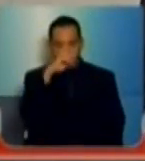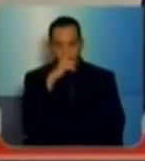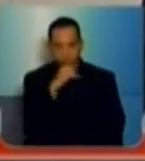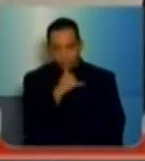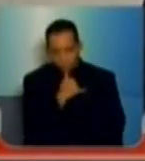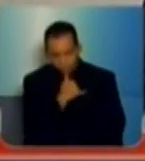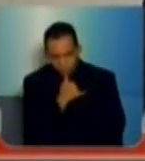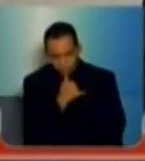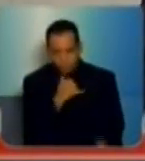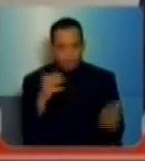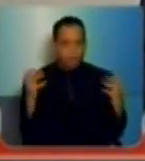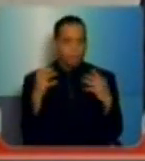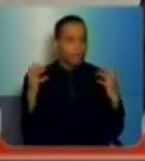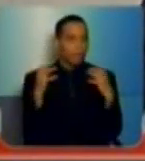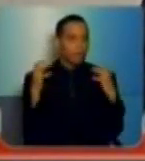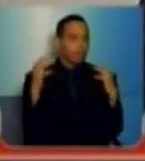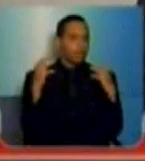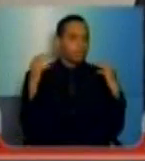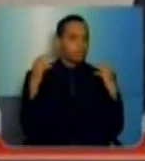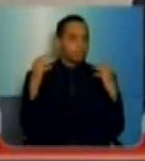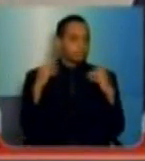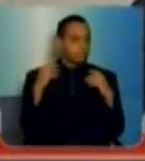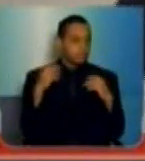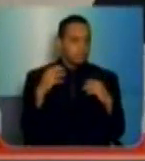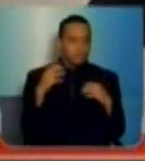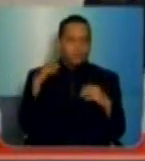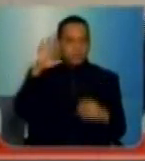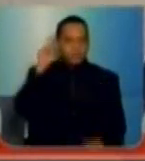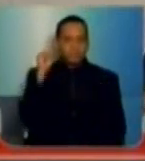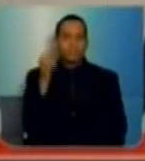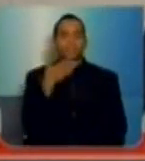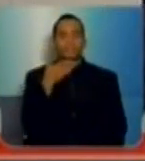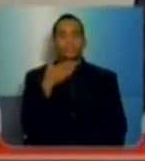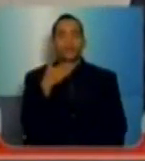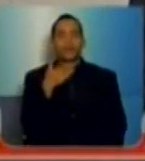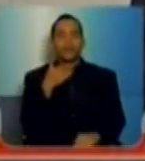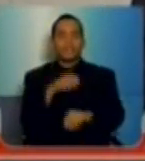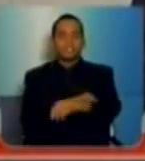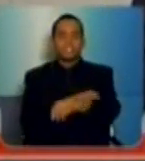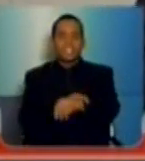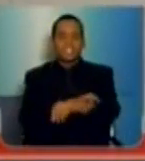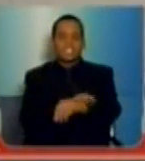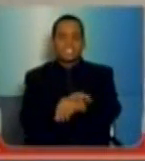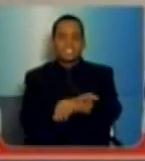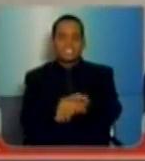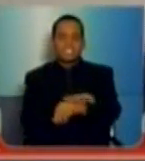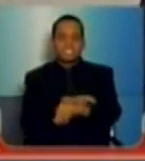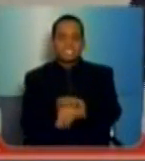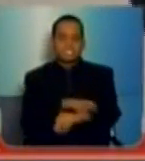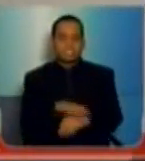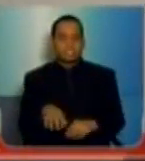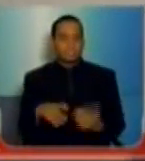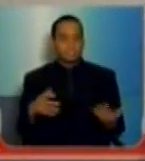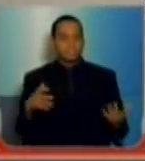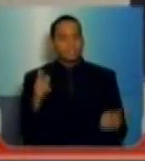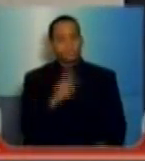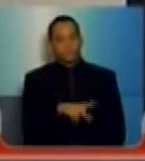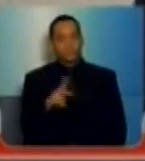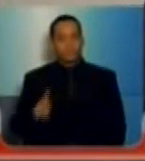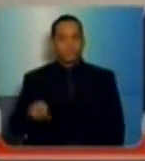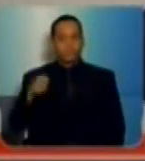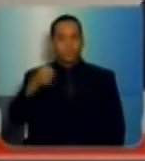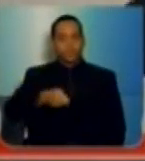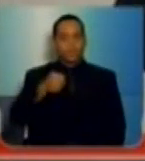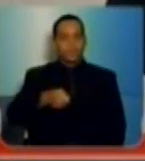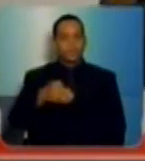com problemas de voz, e de alergia. Então, os professores são obrigados a fazer